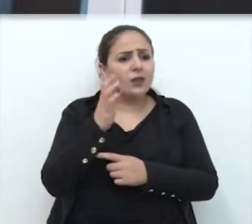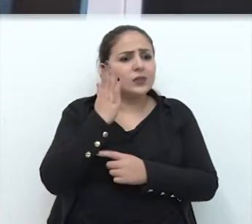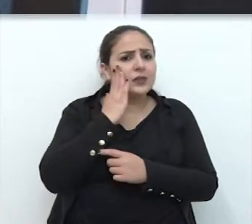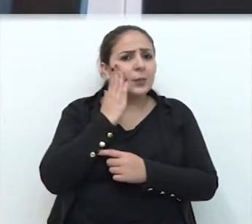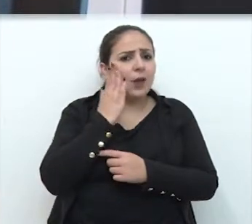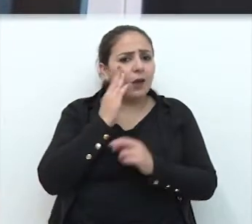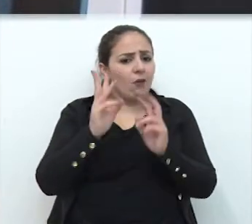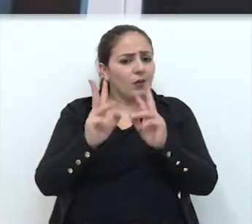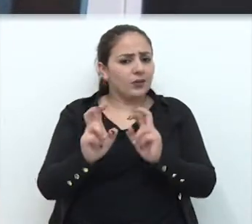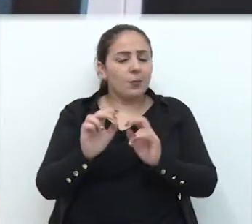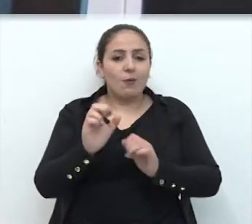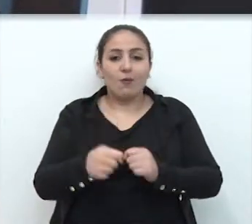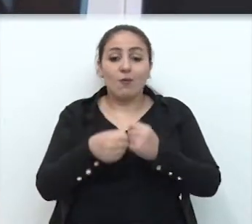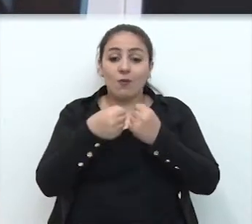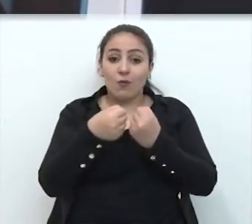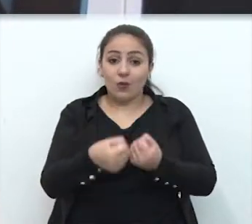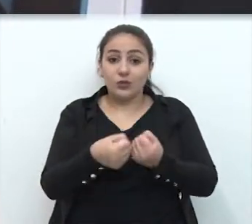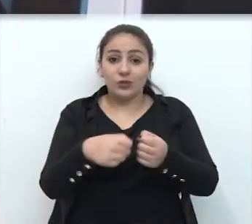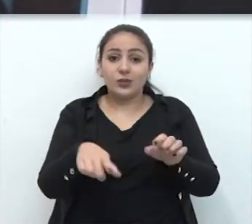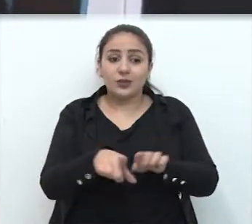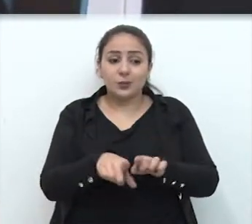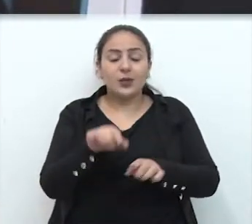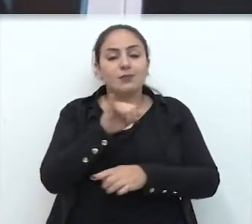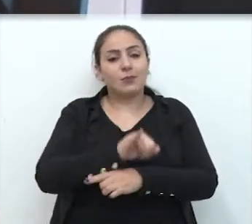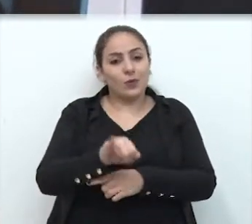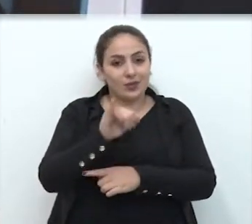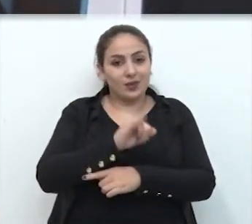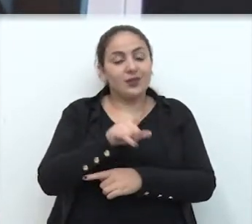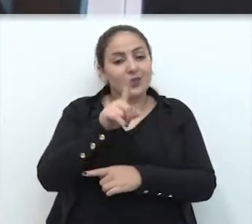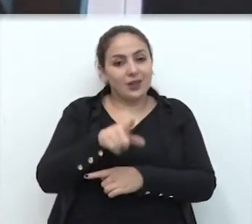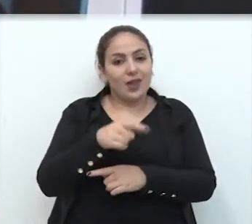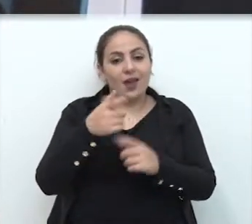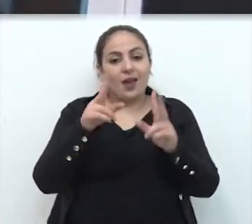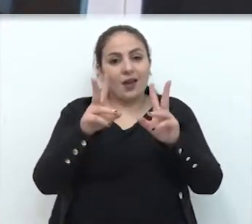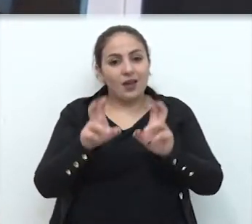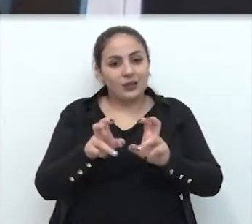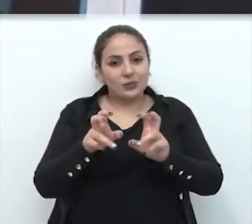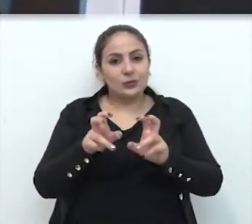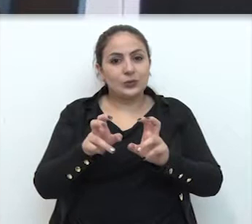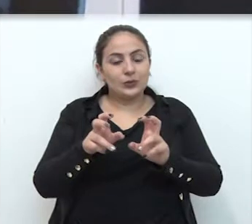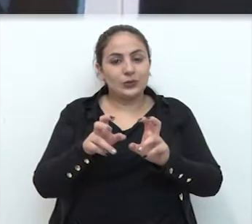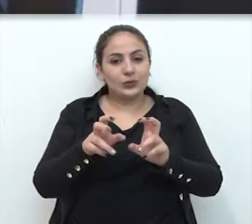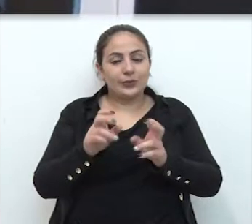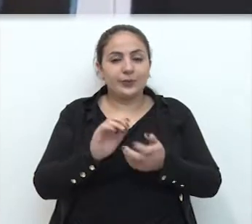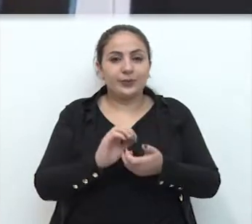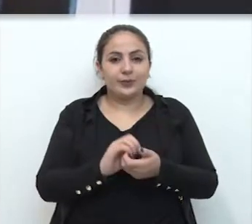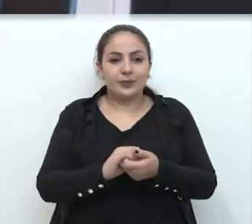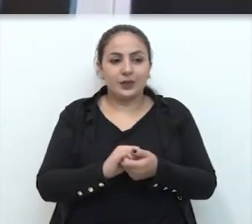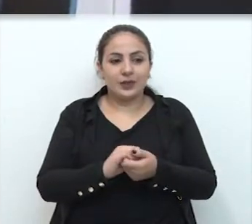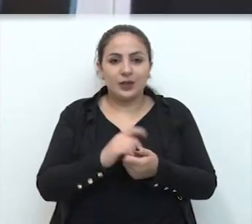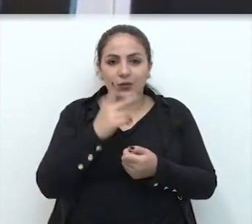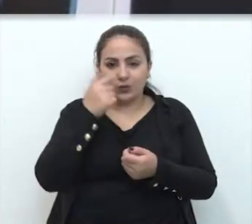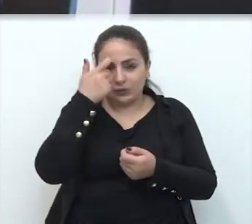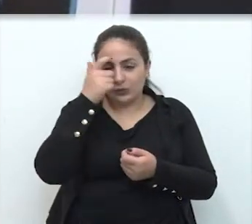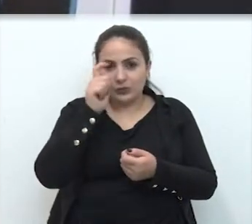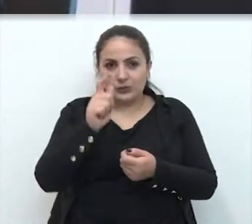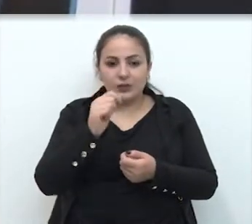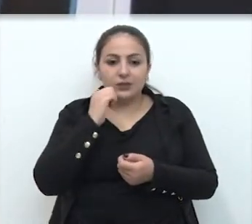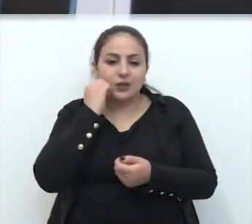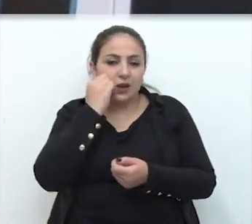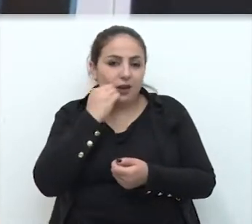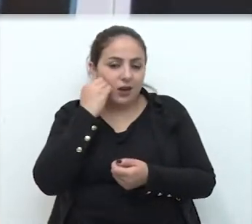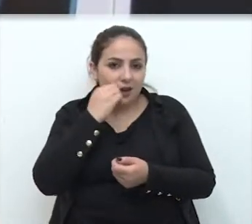consciência de um tema tão forte e tão necessário que é a questão da